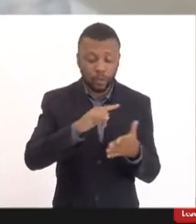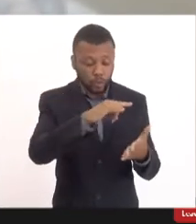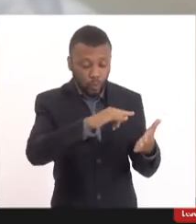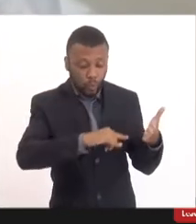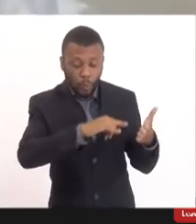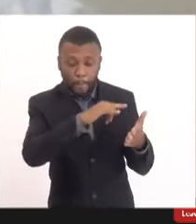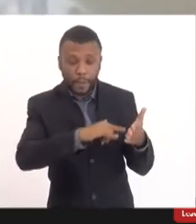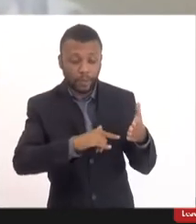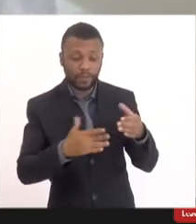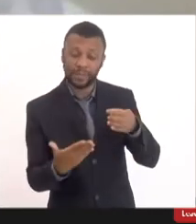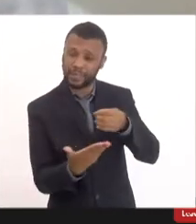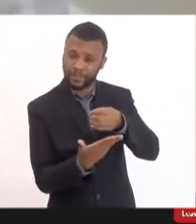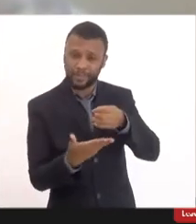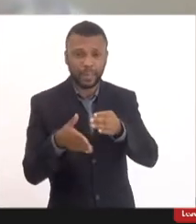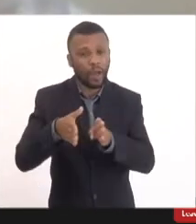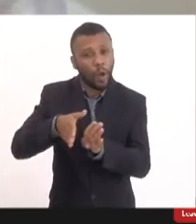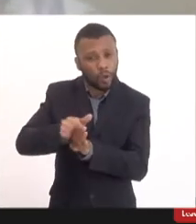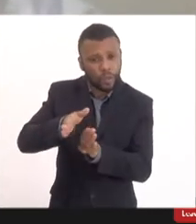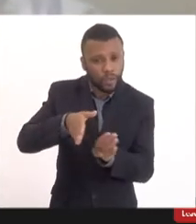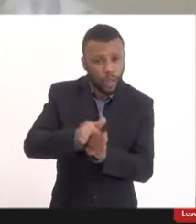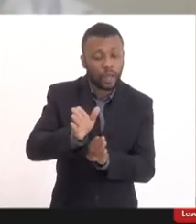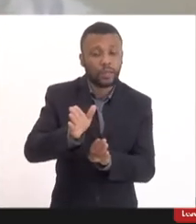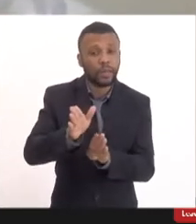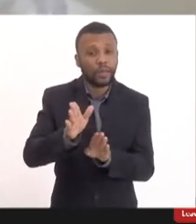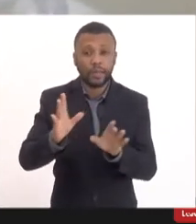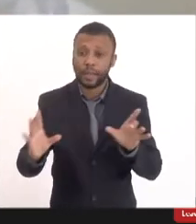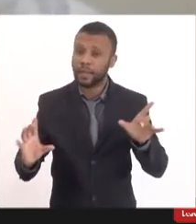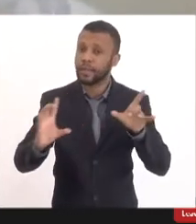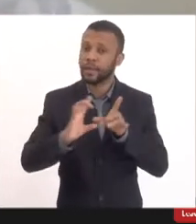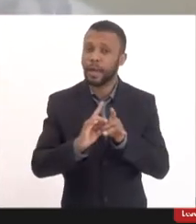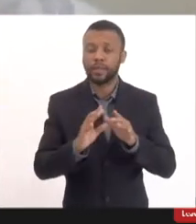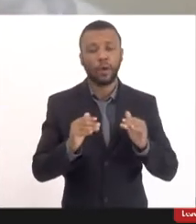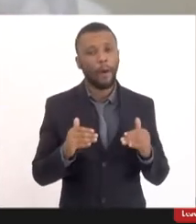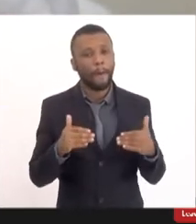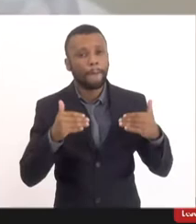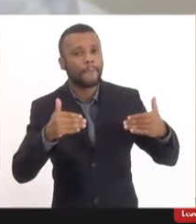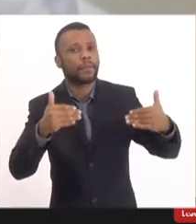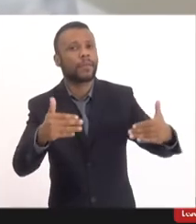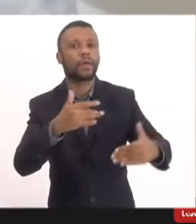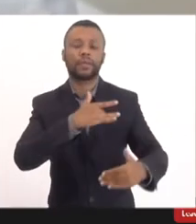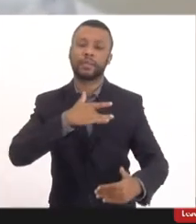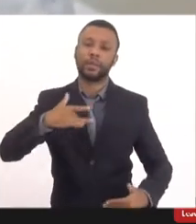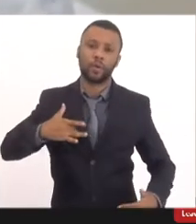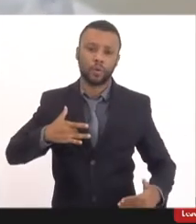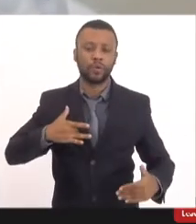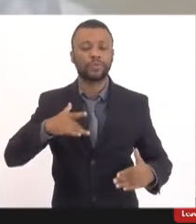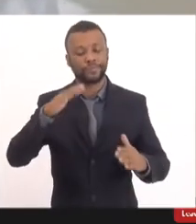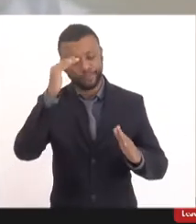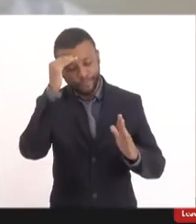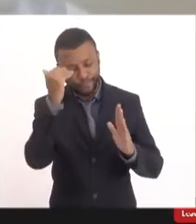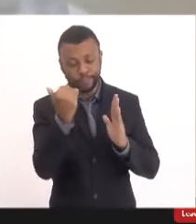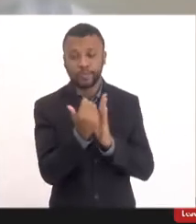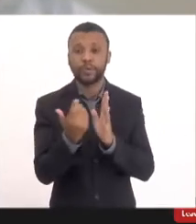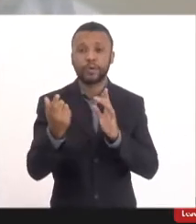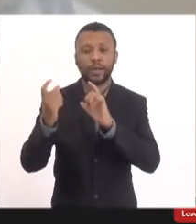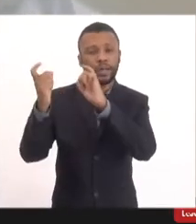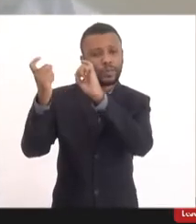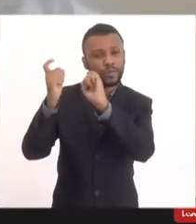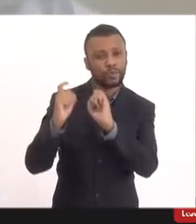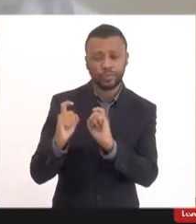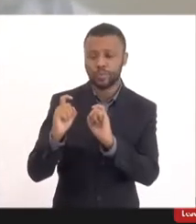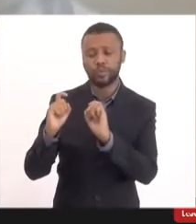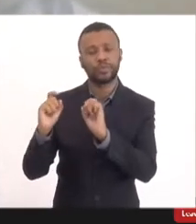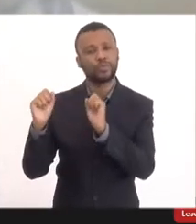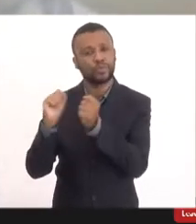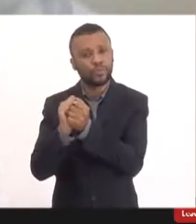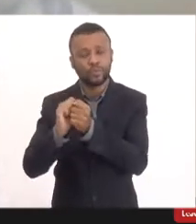Ministério da Saúde, fazer uma discussão com comitês de especialistas. A gente tem aqui no